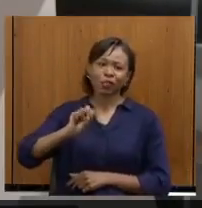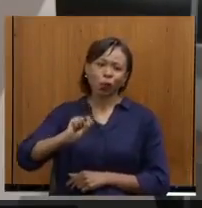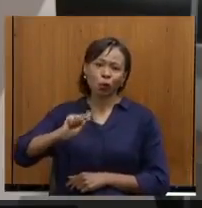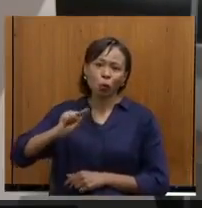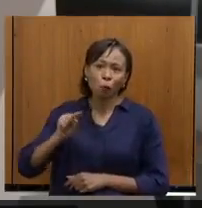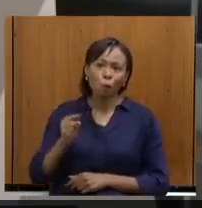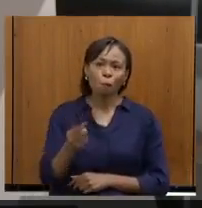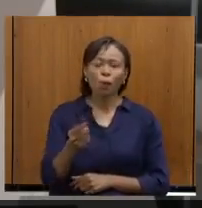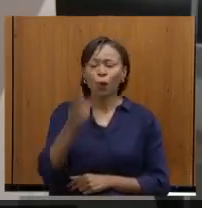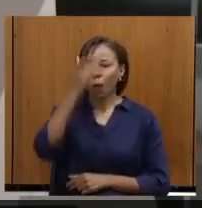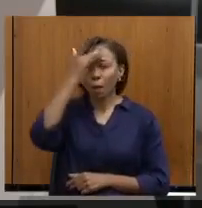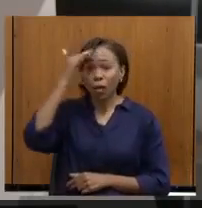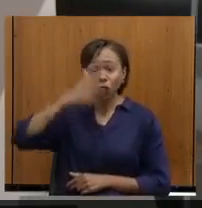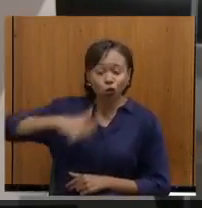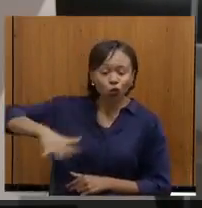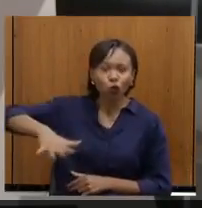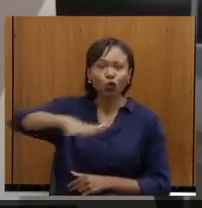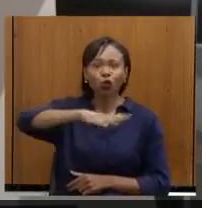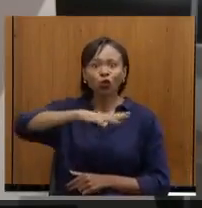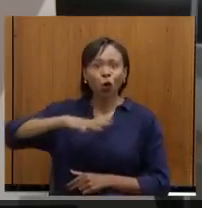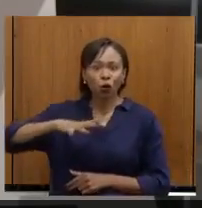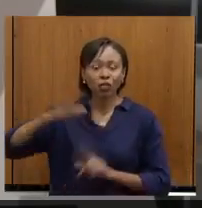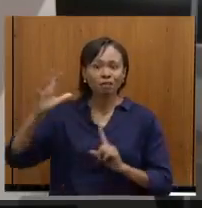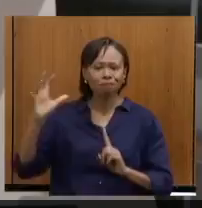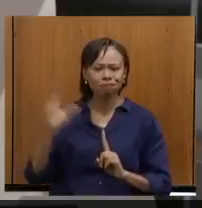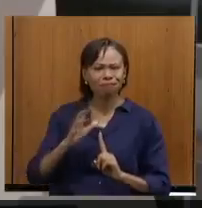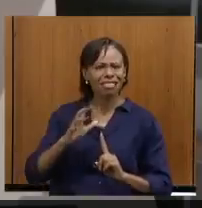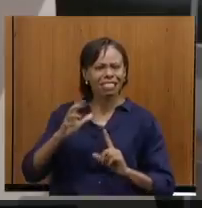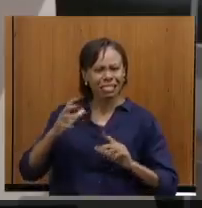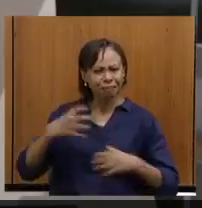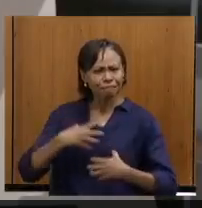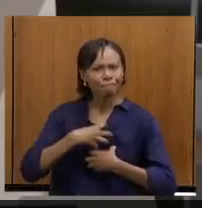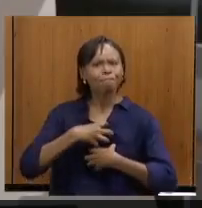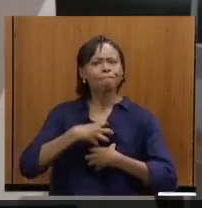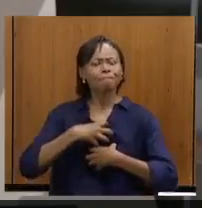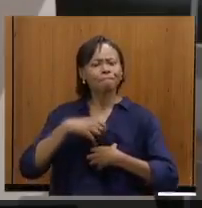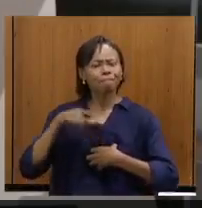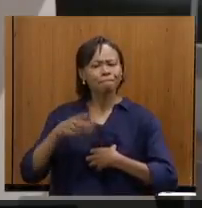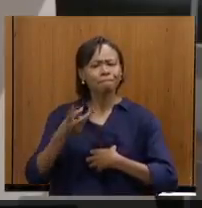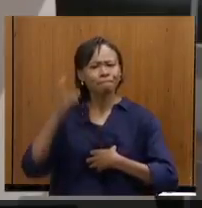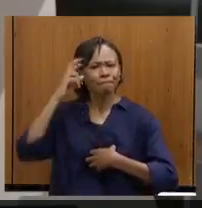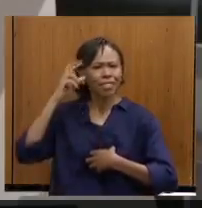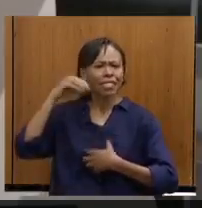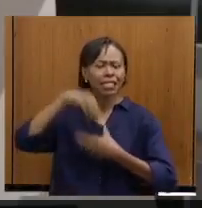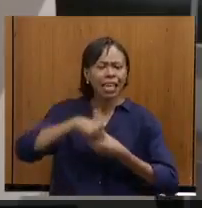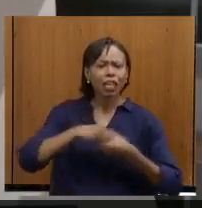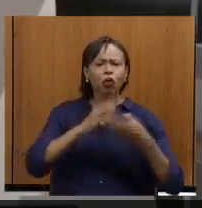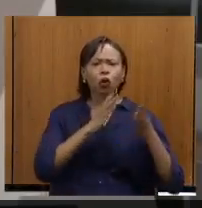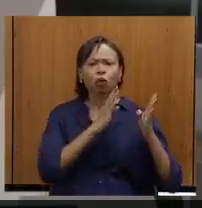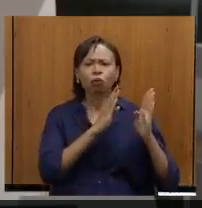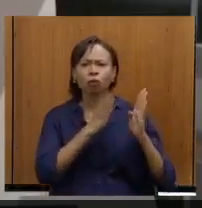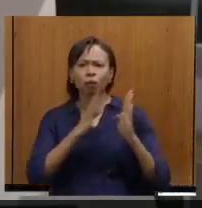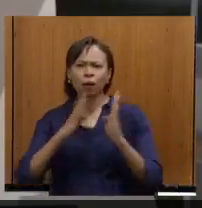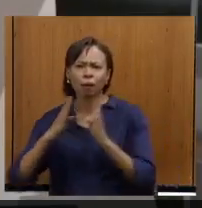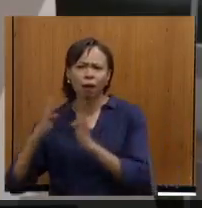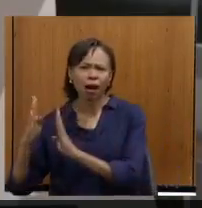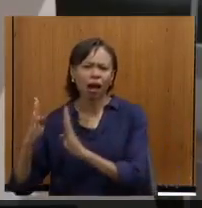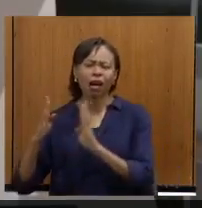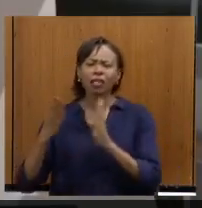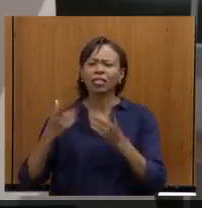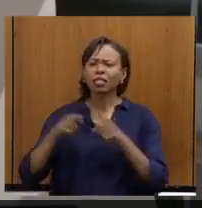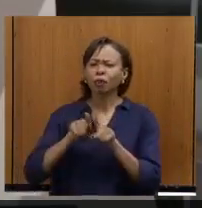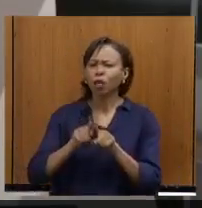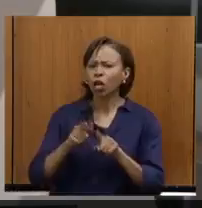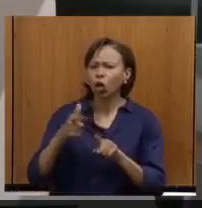mil pessoas alcançadas, impactadas. Ressalto, Palácio em sua companhia, que está aqui a presidente Eliane